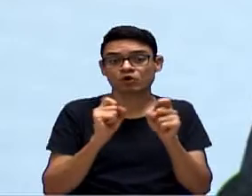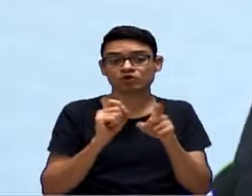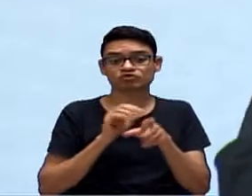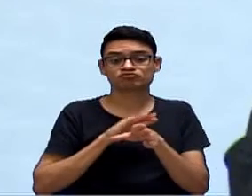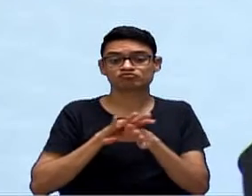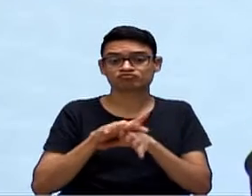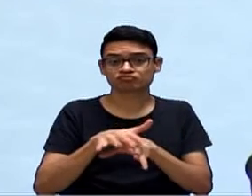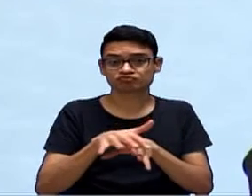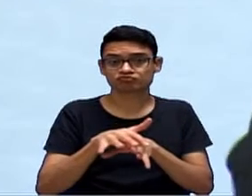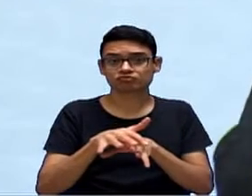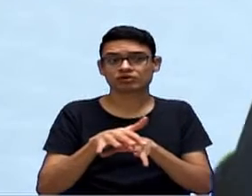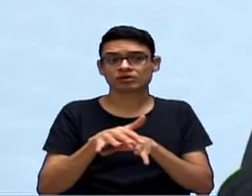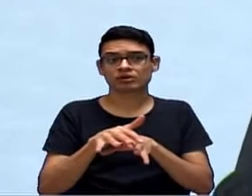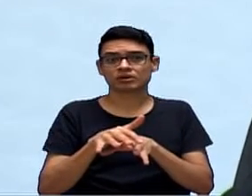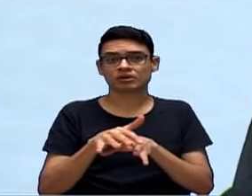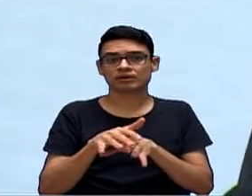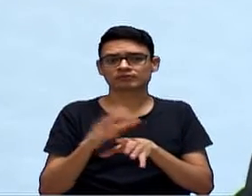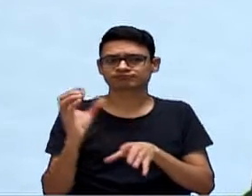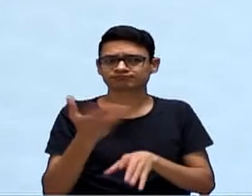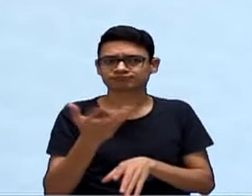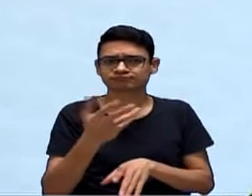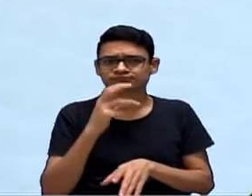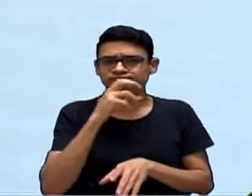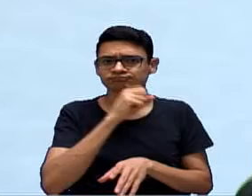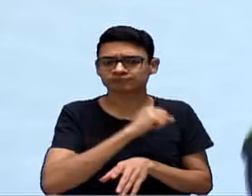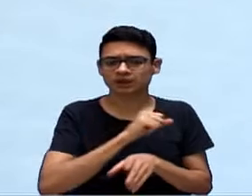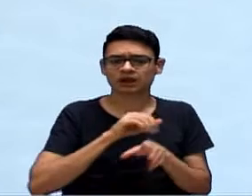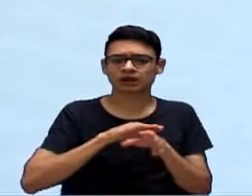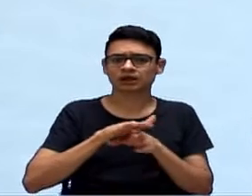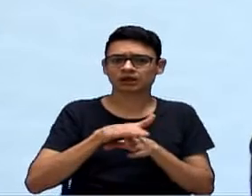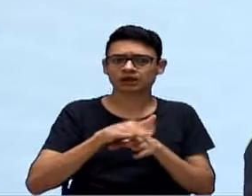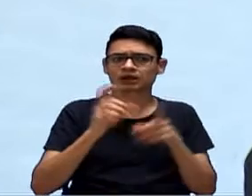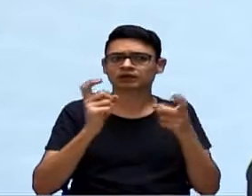urgência, mas não foi. Então, eu faço aqui,